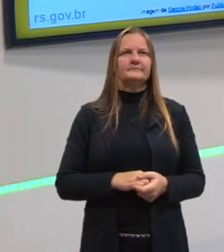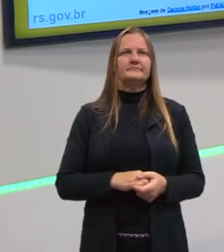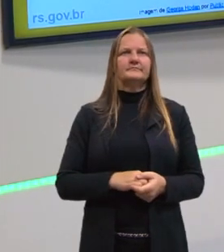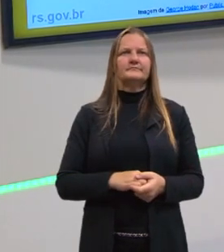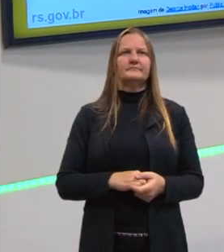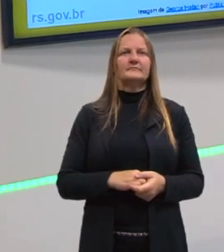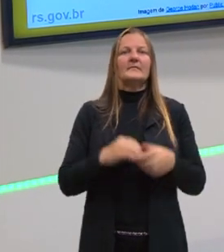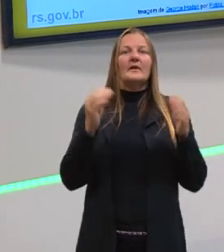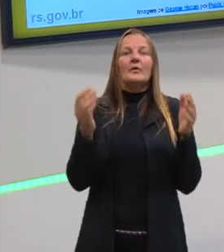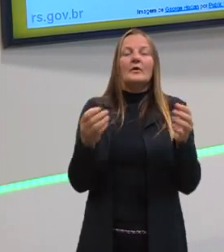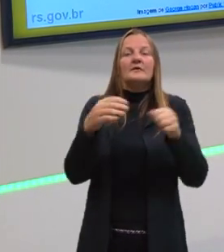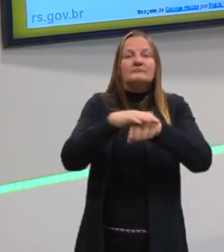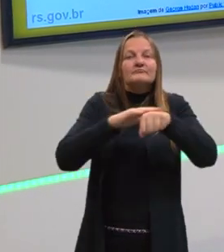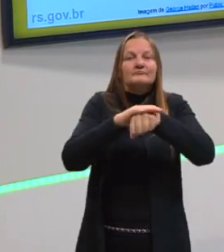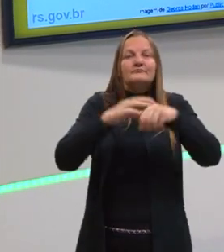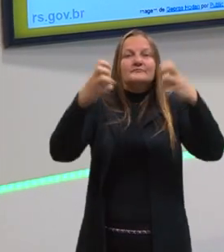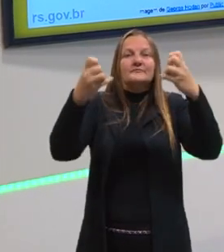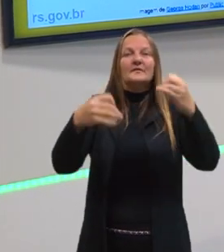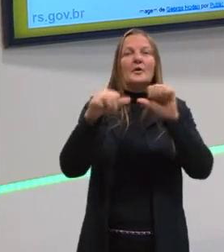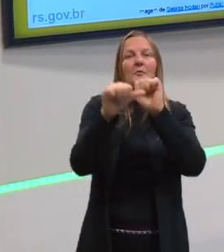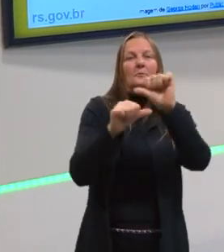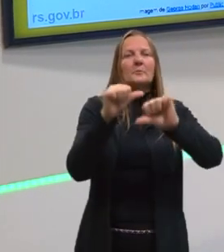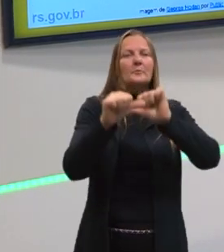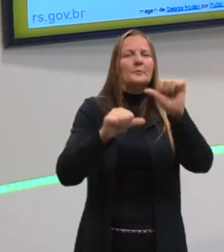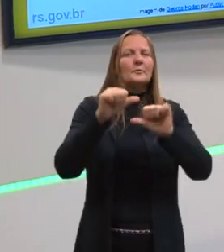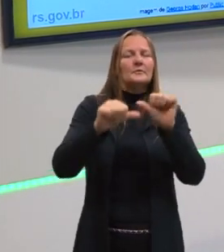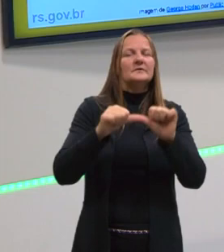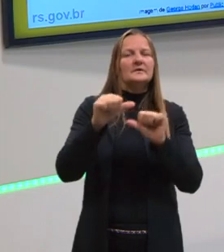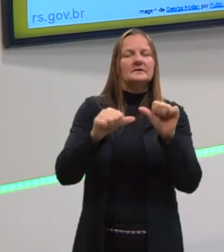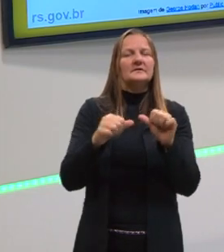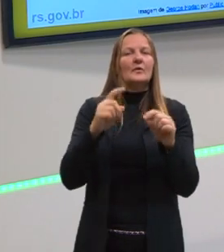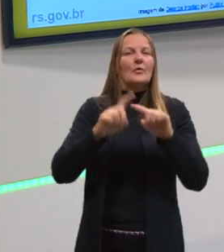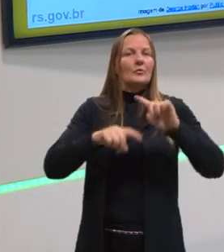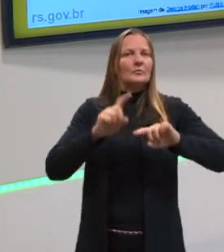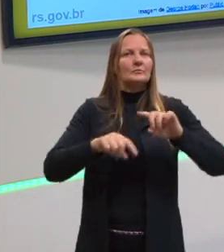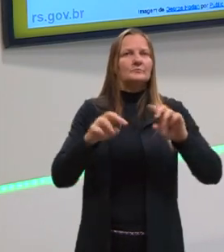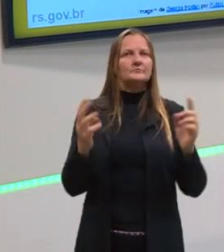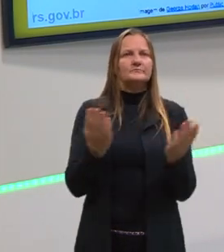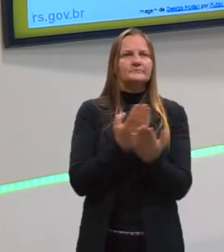a gente vai começar a falar um pouquinho sobre as mudanças, né, de estado da matéria.